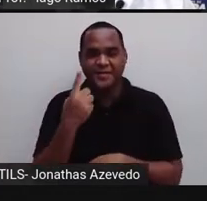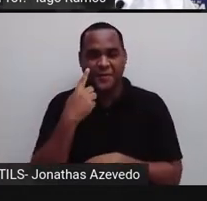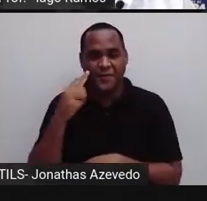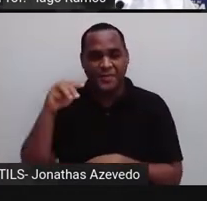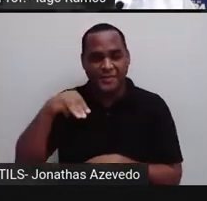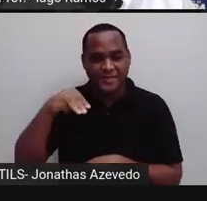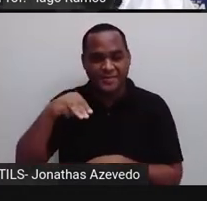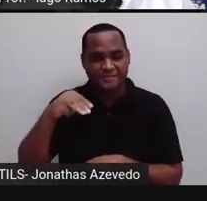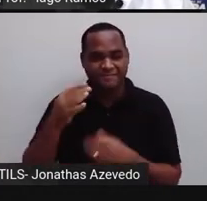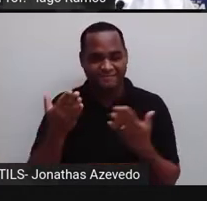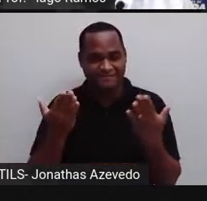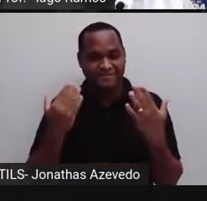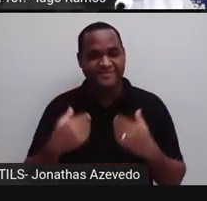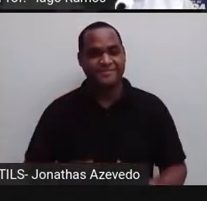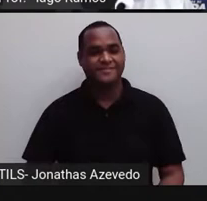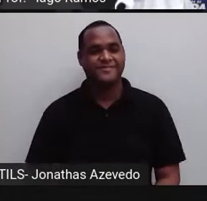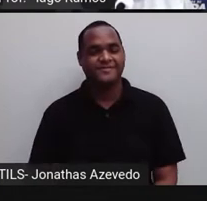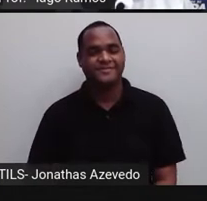aí, um minutinho.